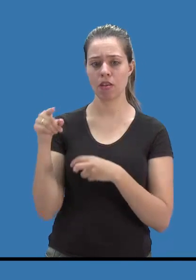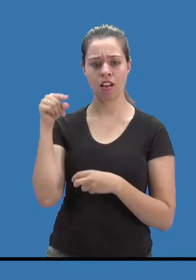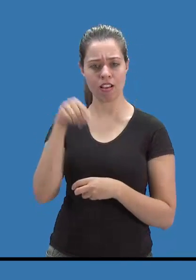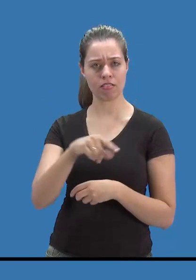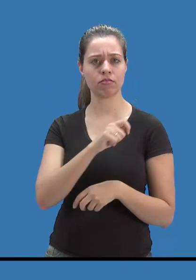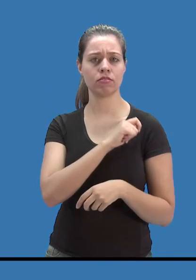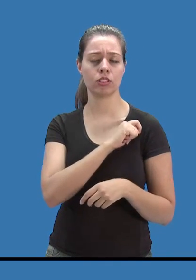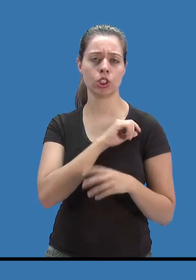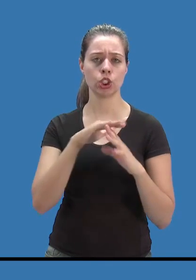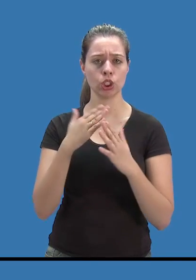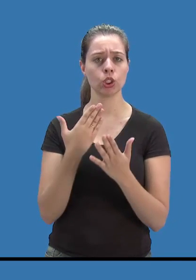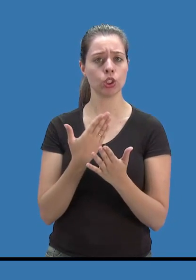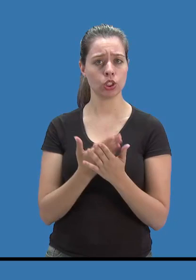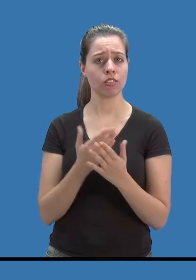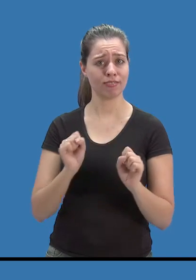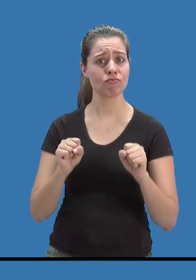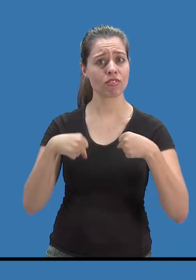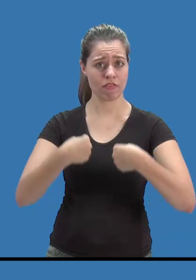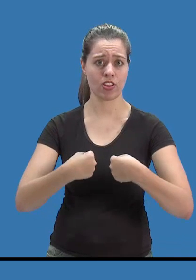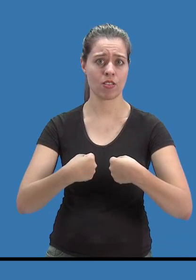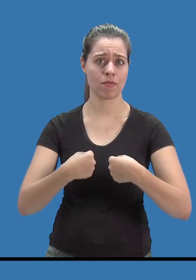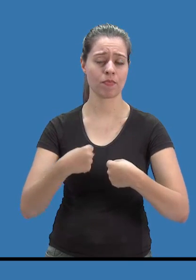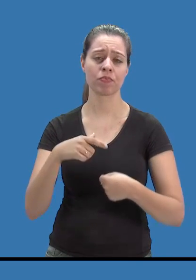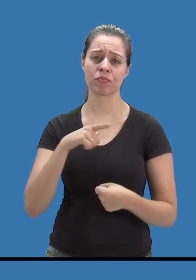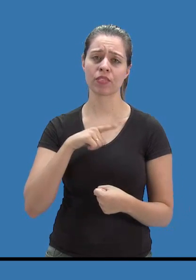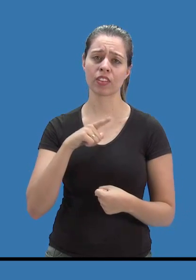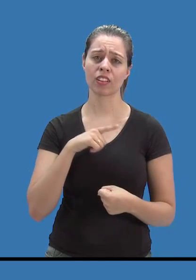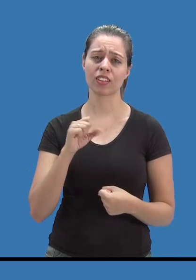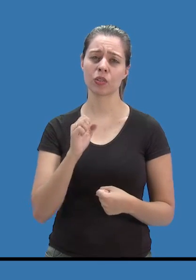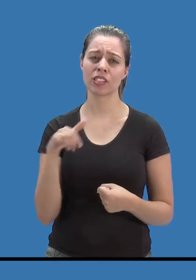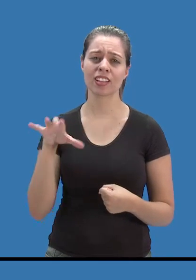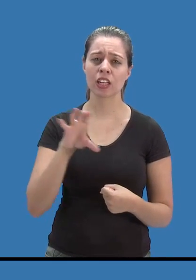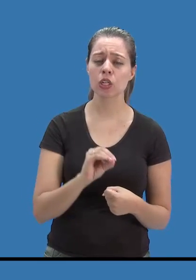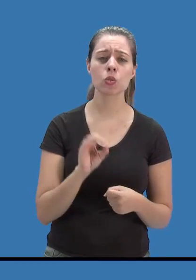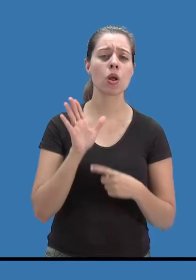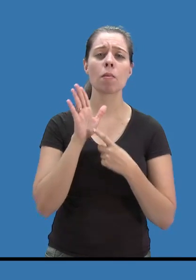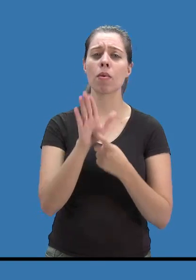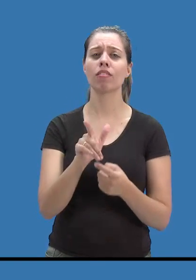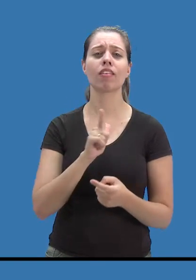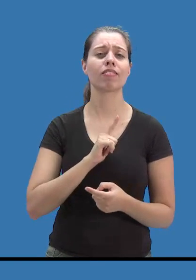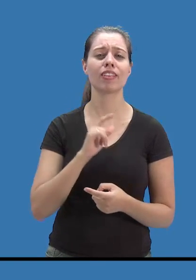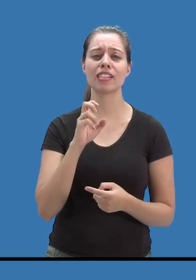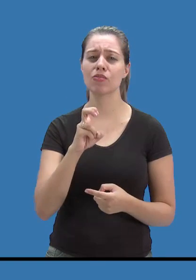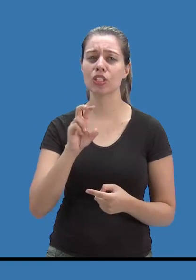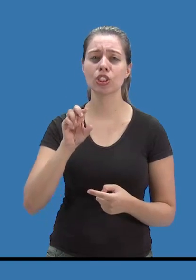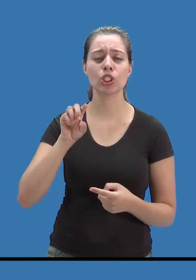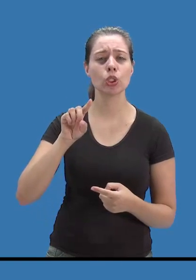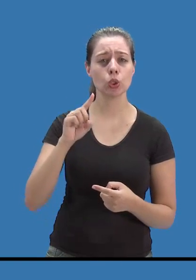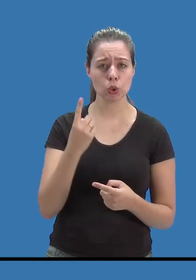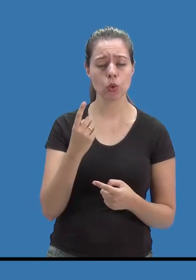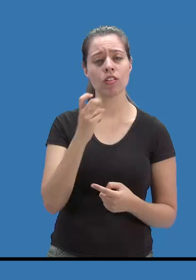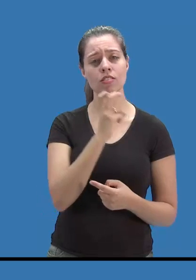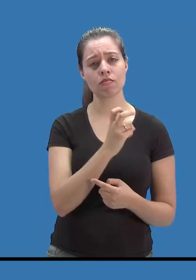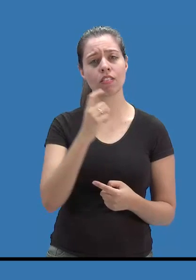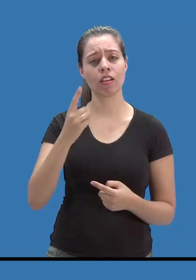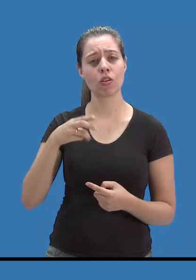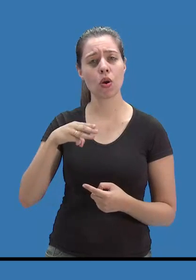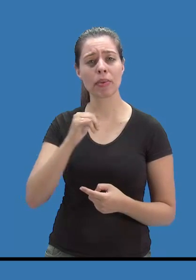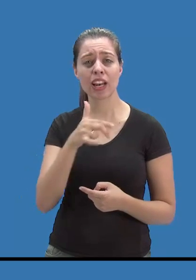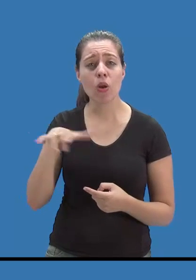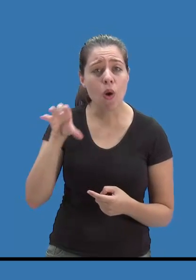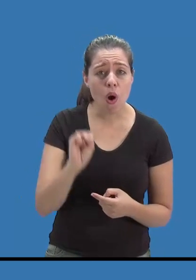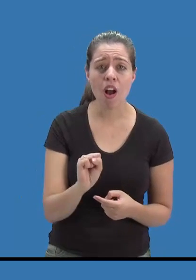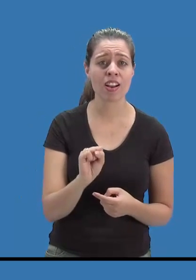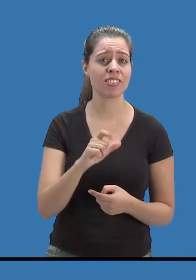atendido. O Censo Escolar de 2010 aponta que o Brasil tem 51 milhões e 500 mil estudantes. Deste total, apenas